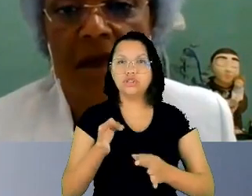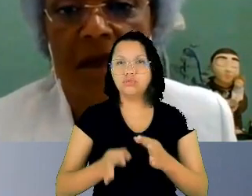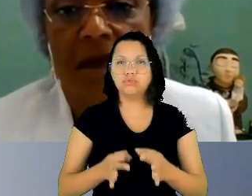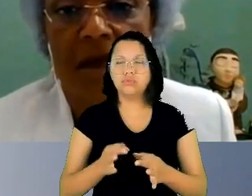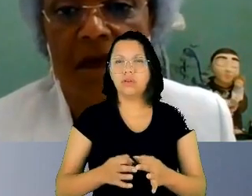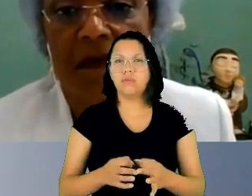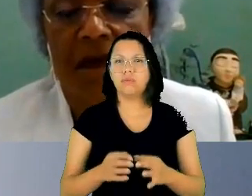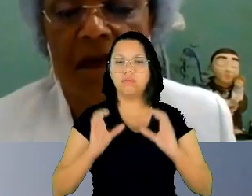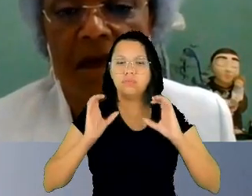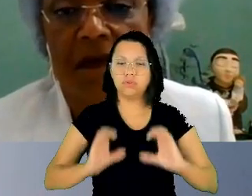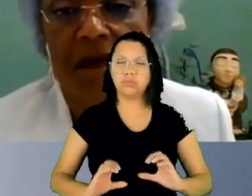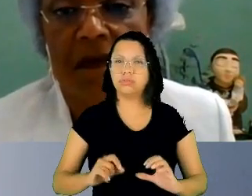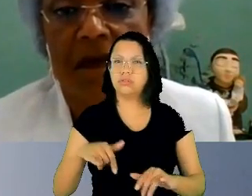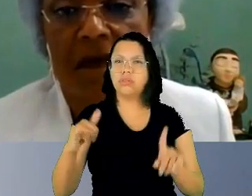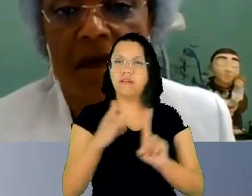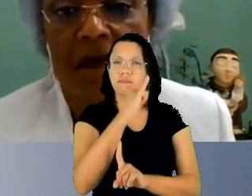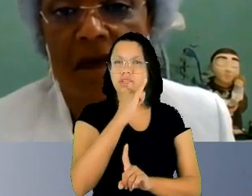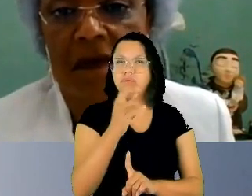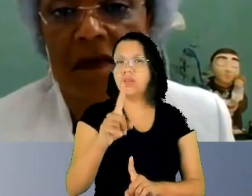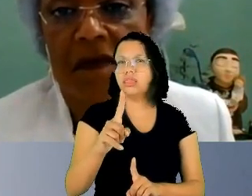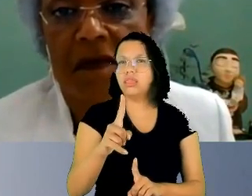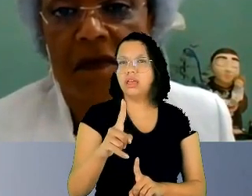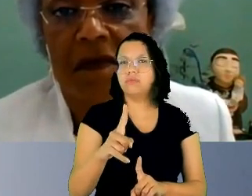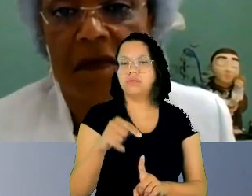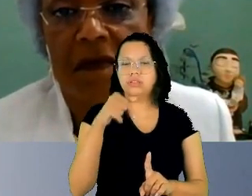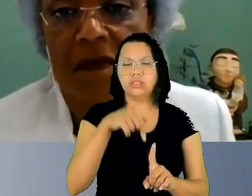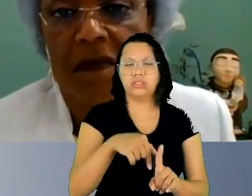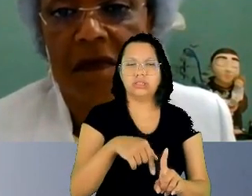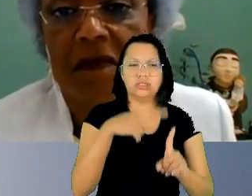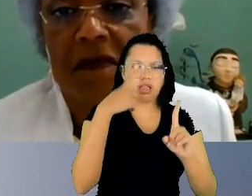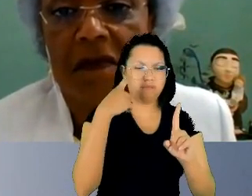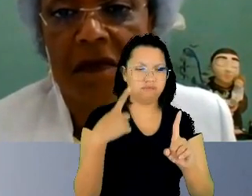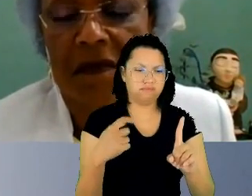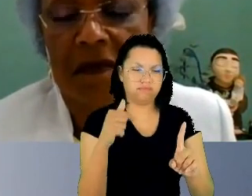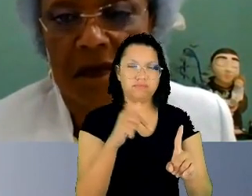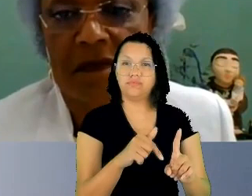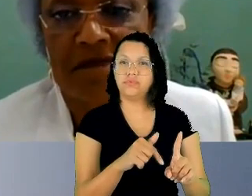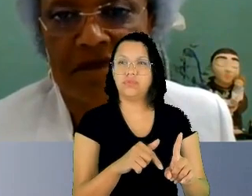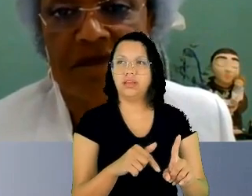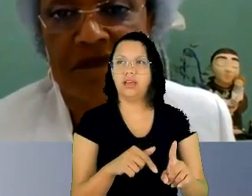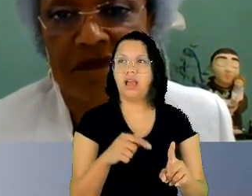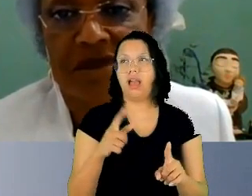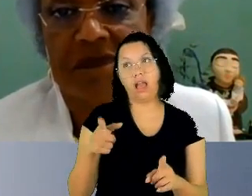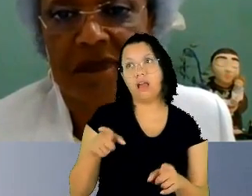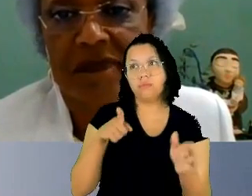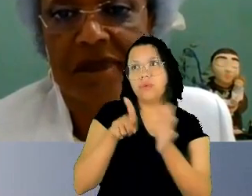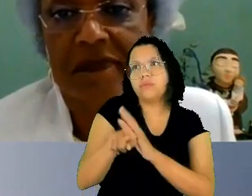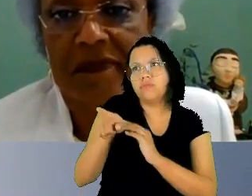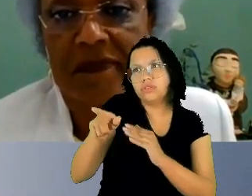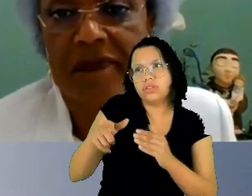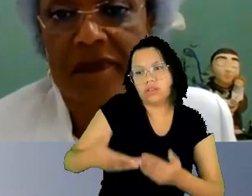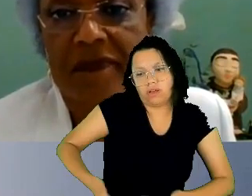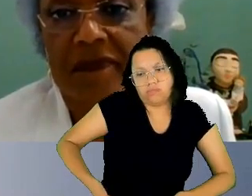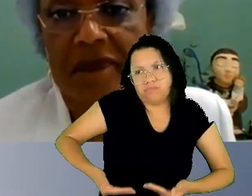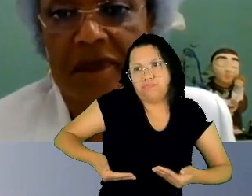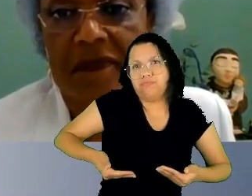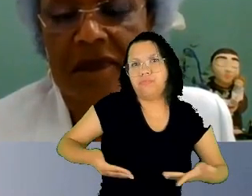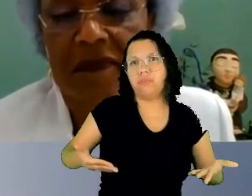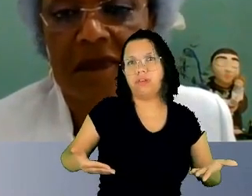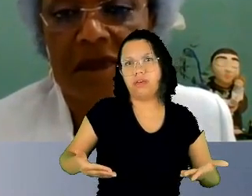roupa que a mulher está vestindo se ela estava bêbada de modo a justificar a violência sexual por ela sofrida